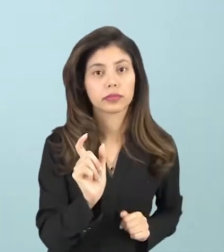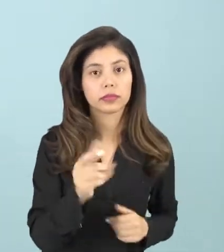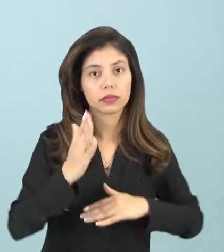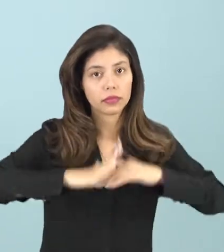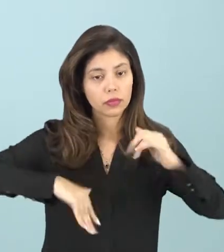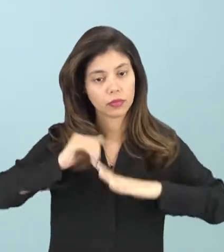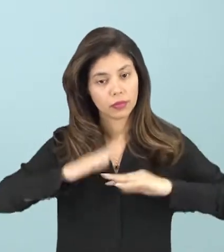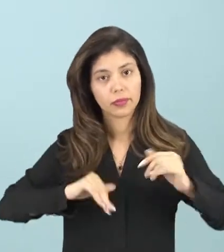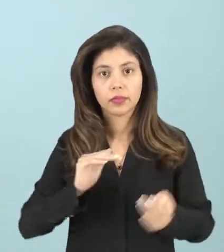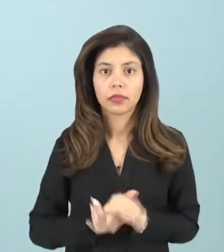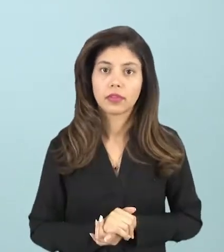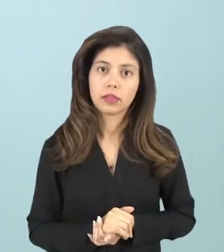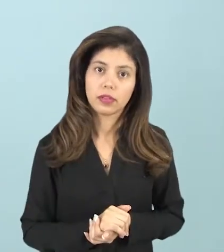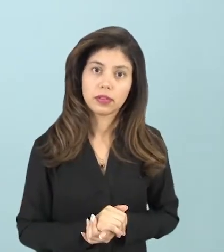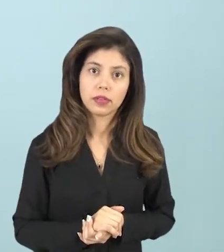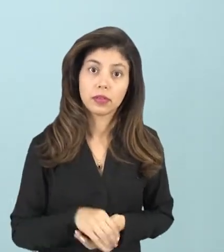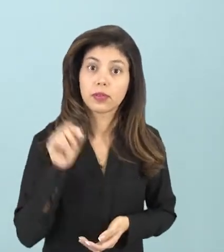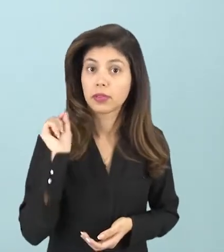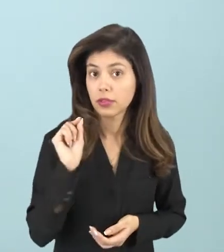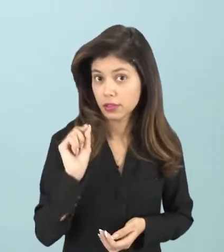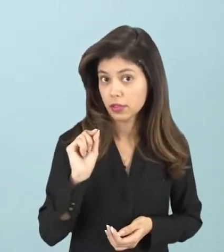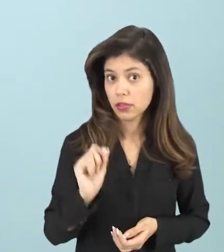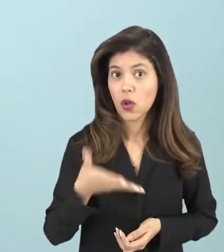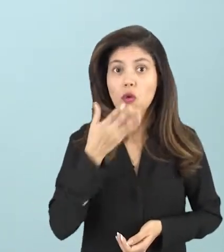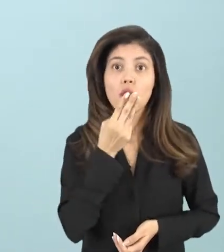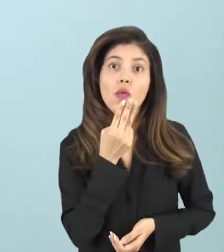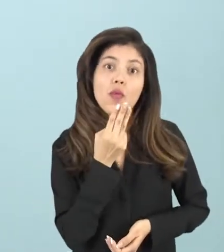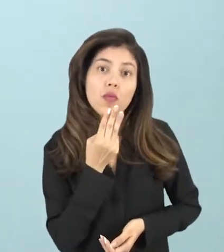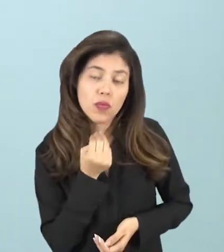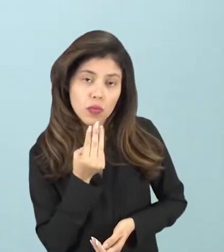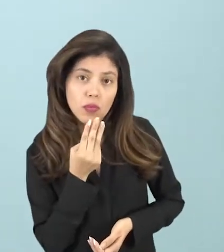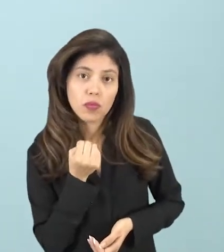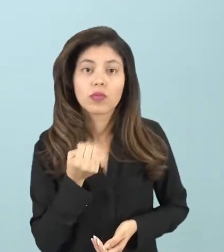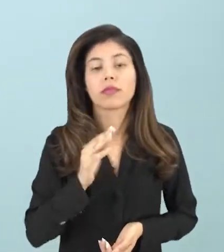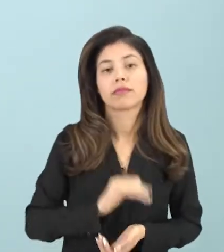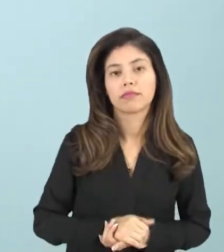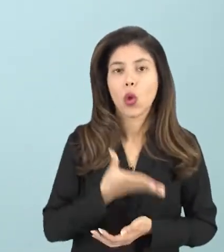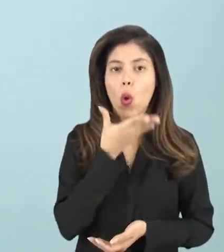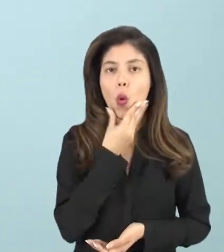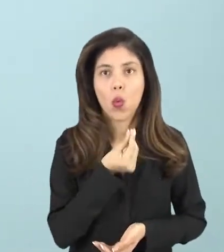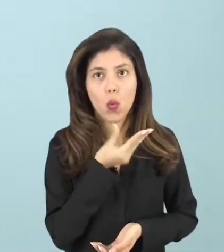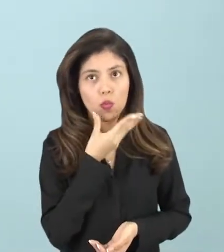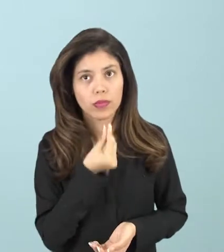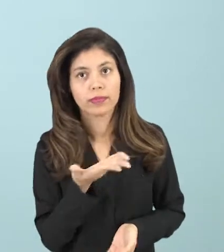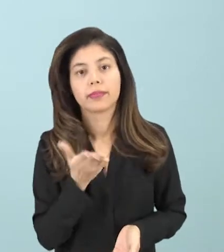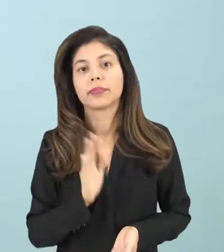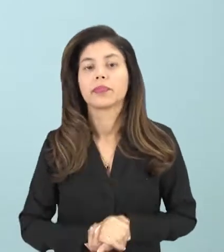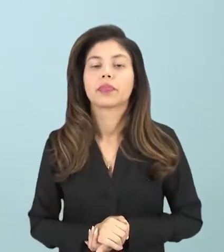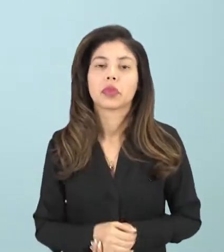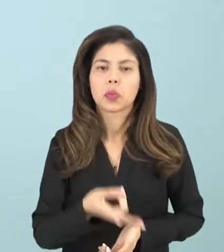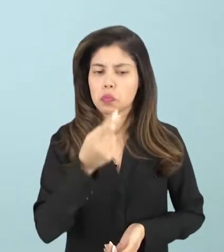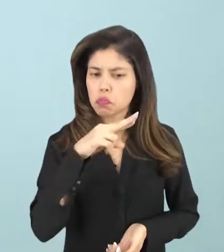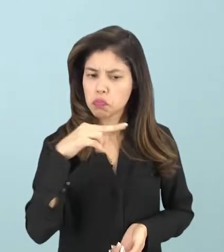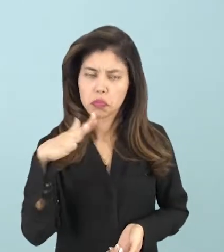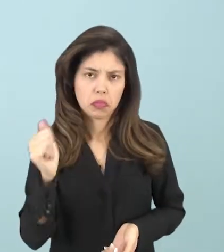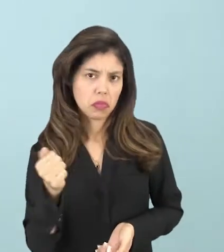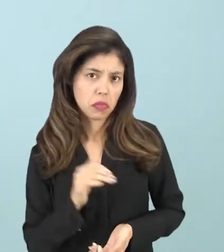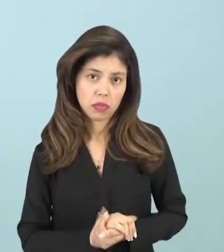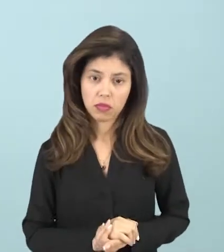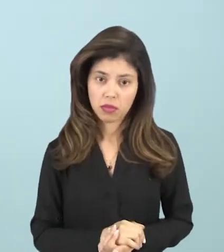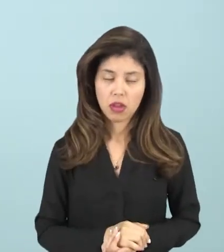profissões eminentemente o quê? Masculinas. Nunca se pensou que uma mulher pudesse exercer